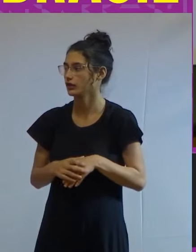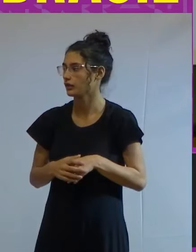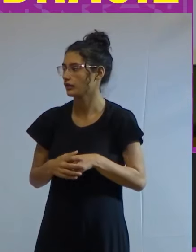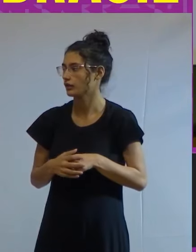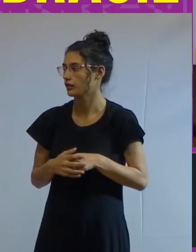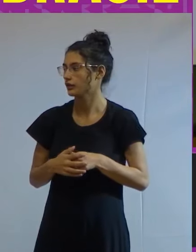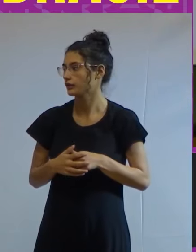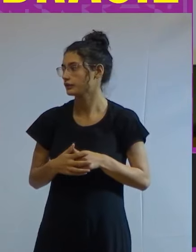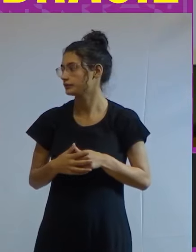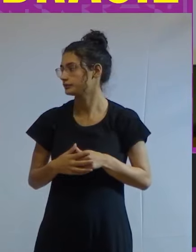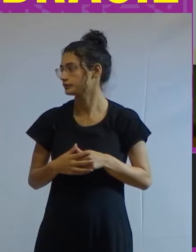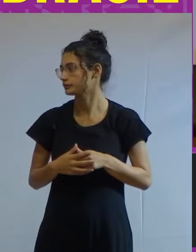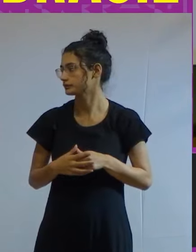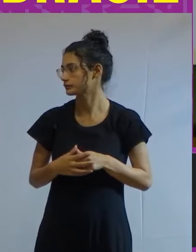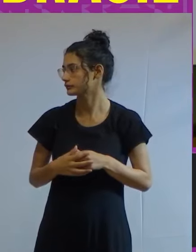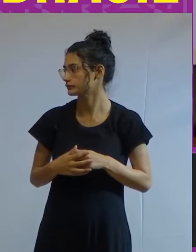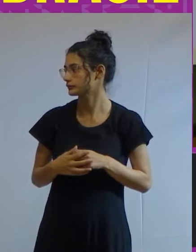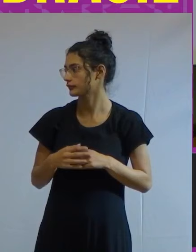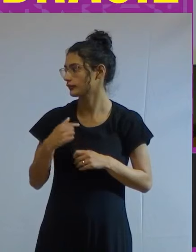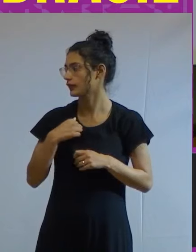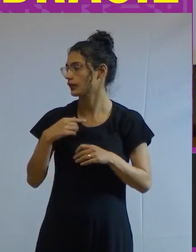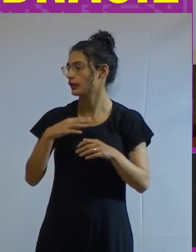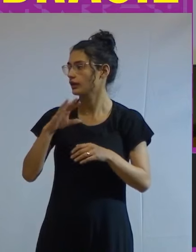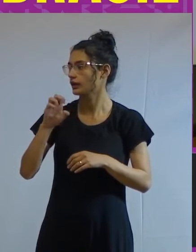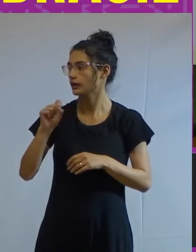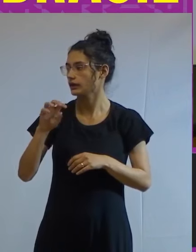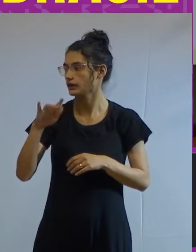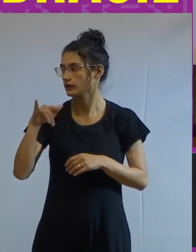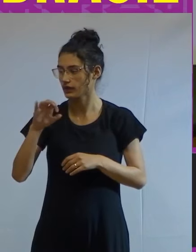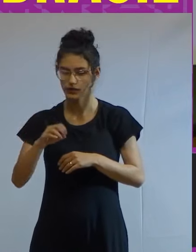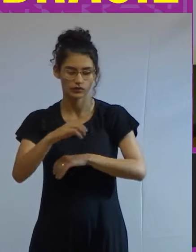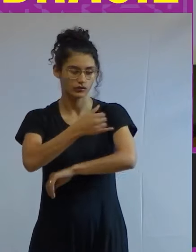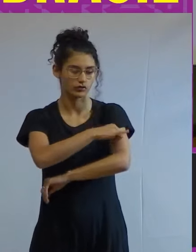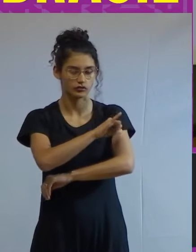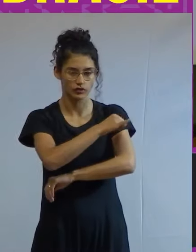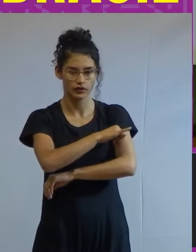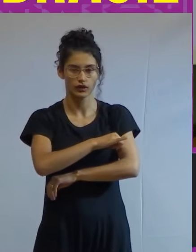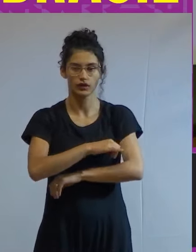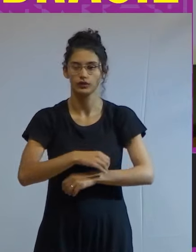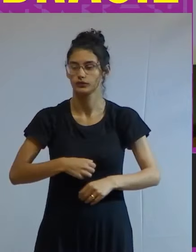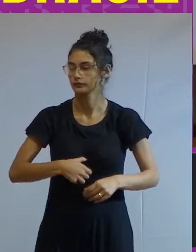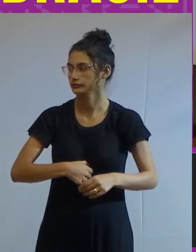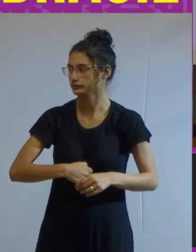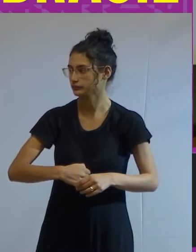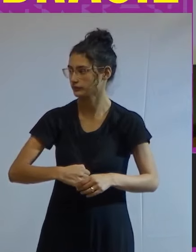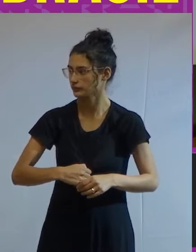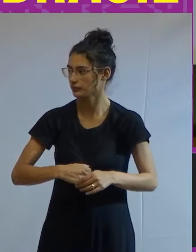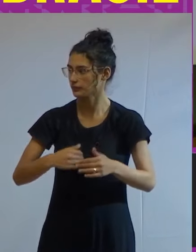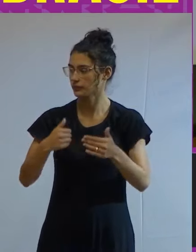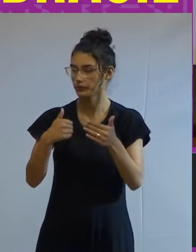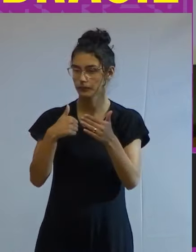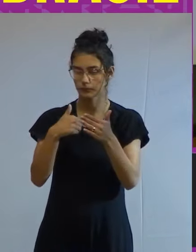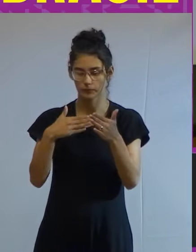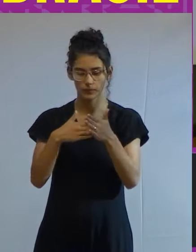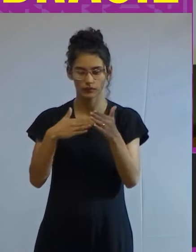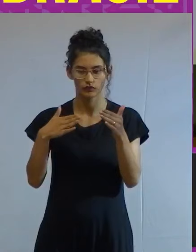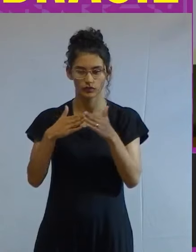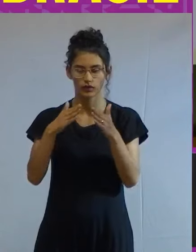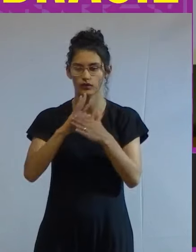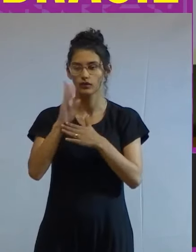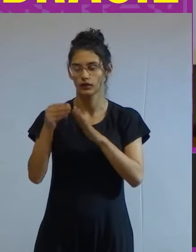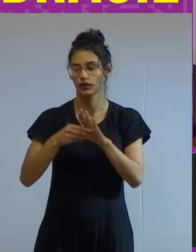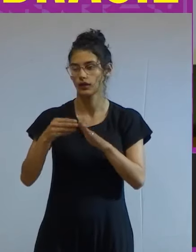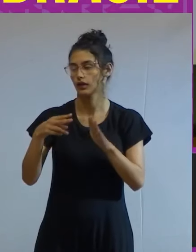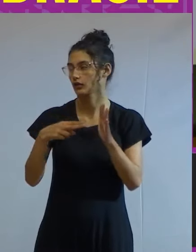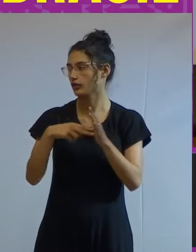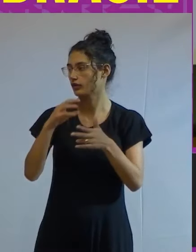fui na Estácio do Rio de Janeiro em Nova Iguaçu que a Estácio era próxima da minha casa e eu coloquei a minha nota do Enem e